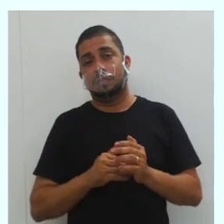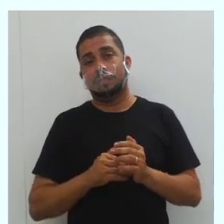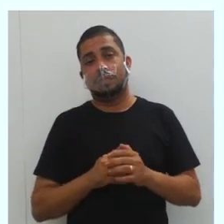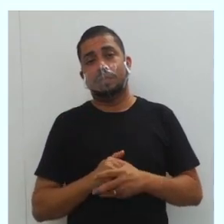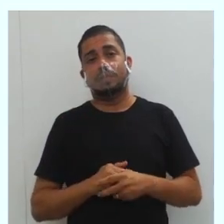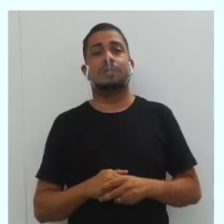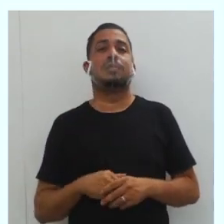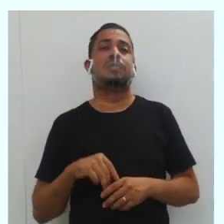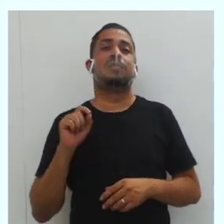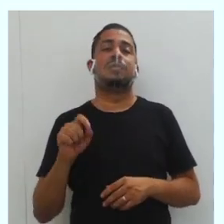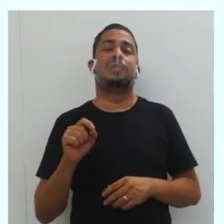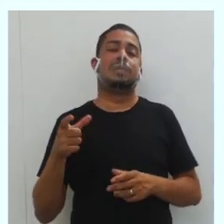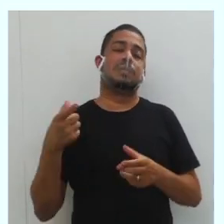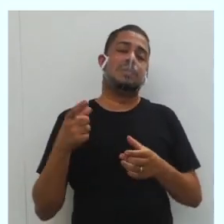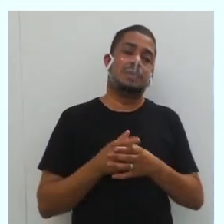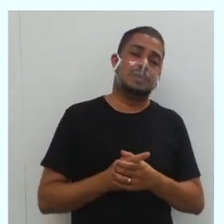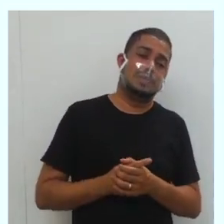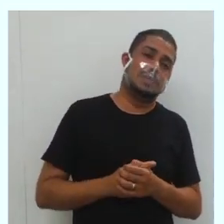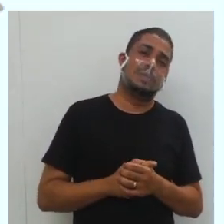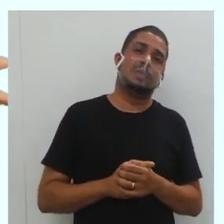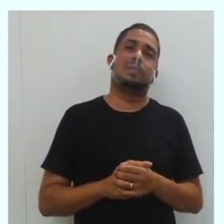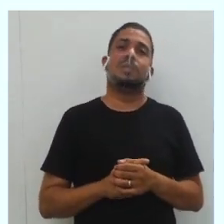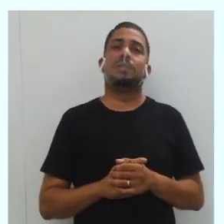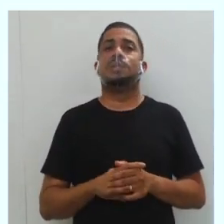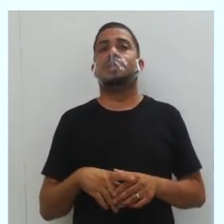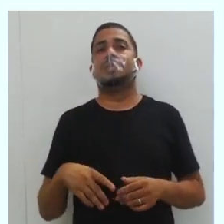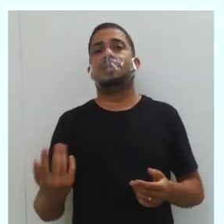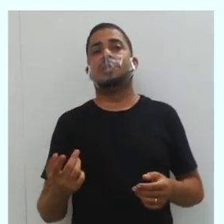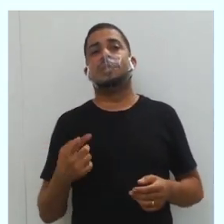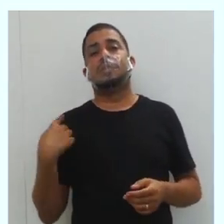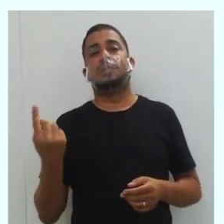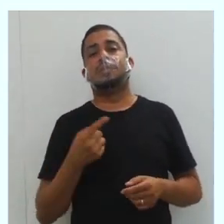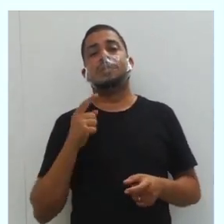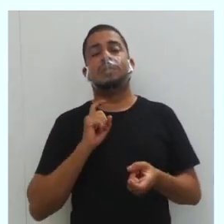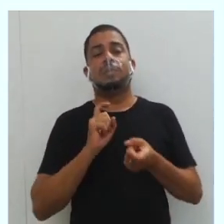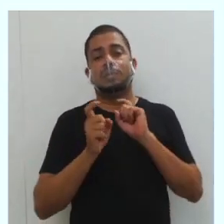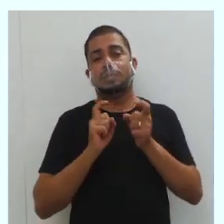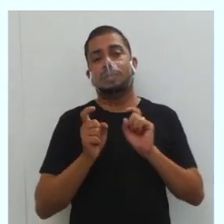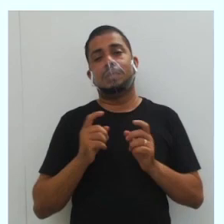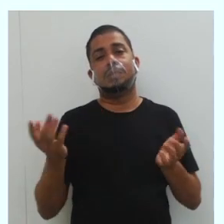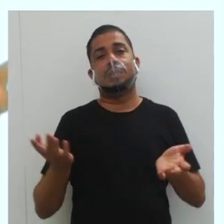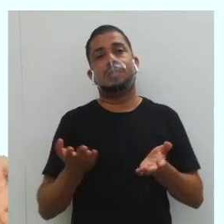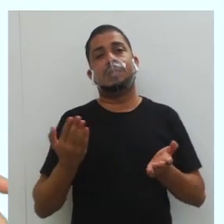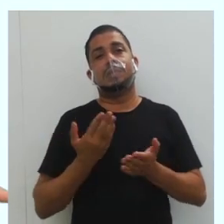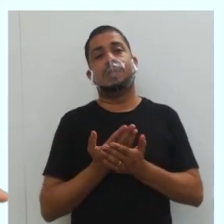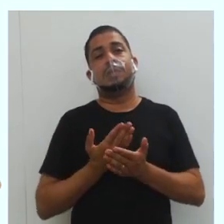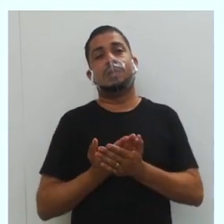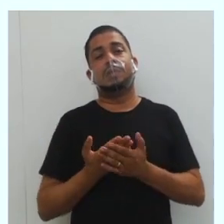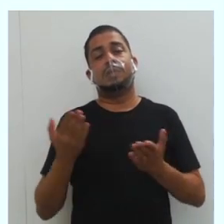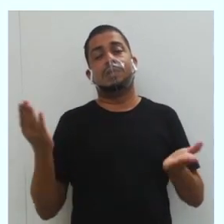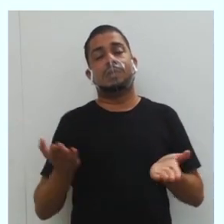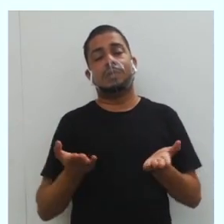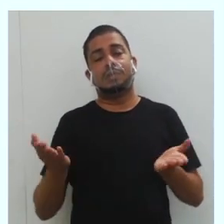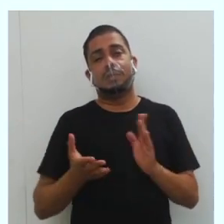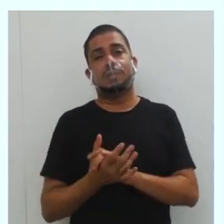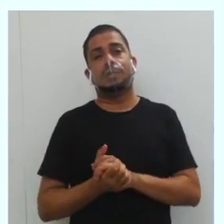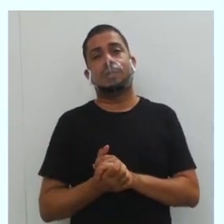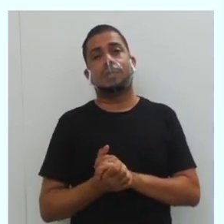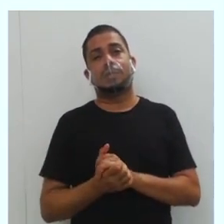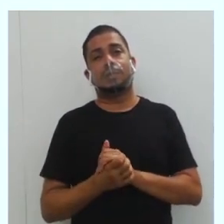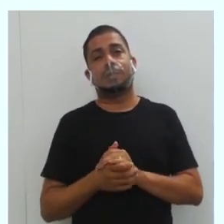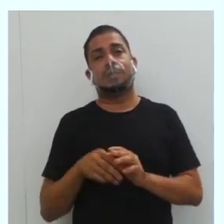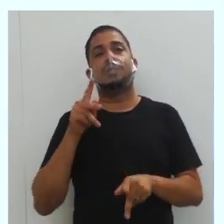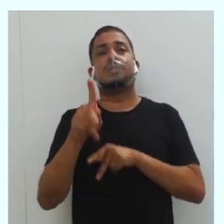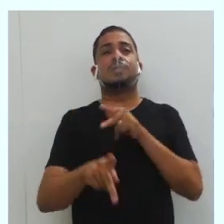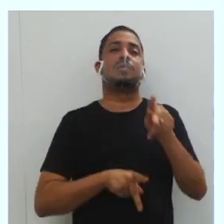sobre esse ponto, o que é a minoria, no caso da nossa discussão de hoje, nossa aula de hoje, justamente